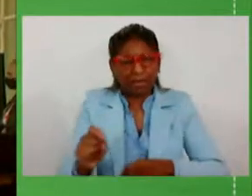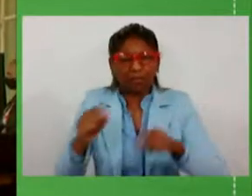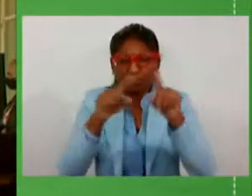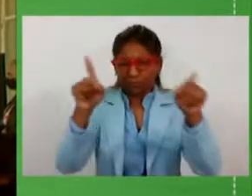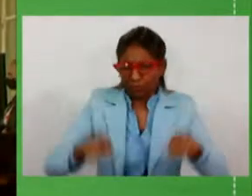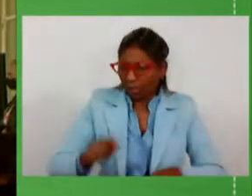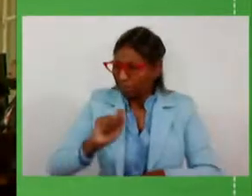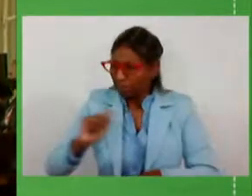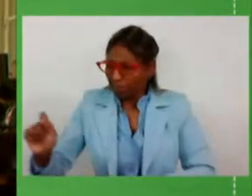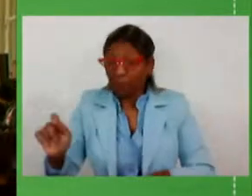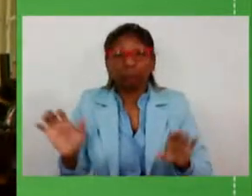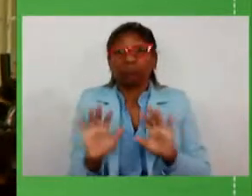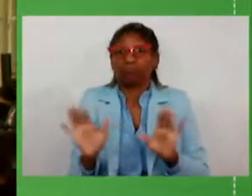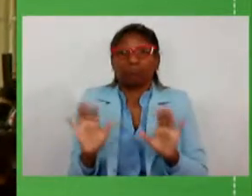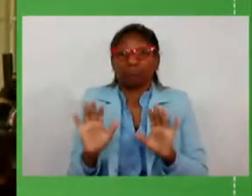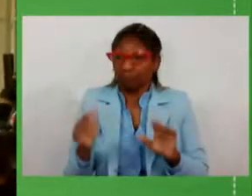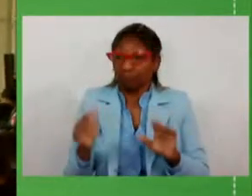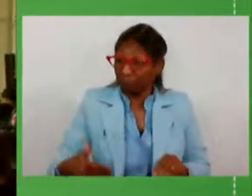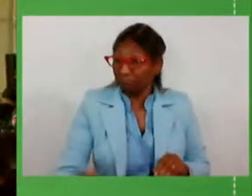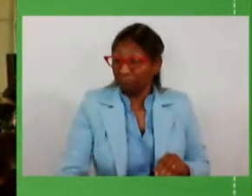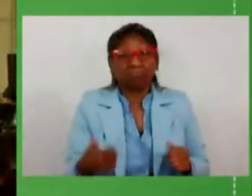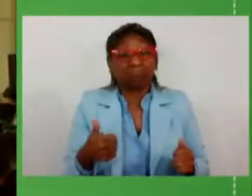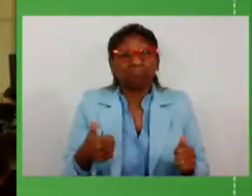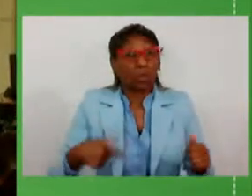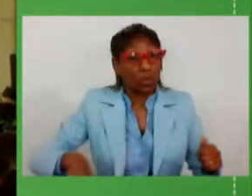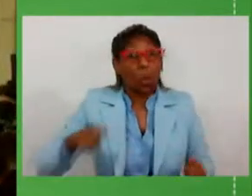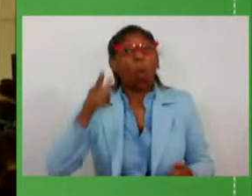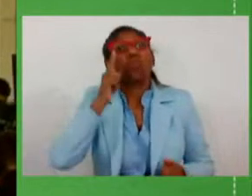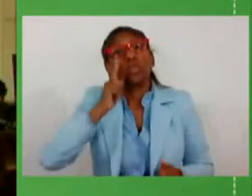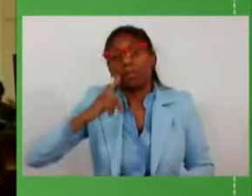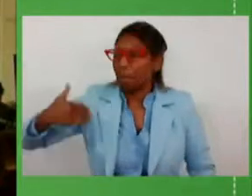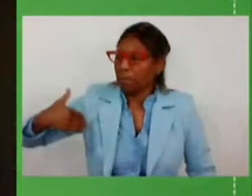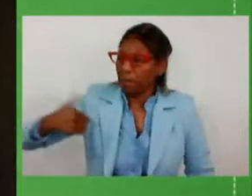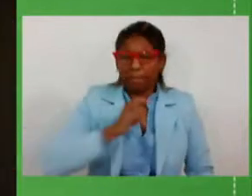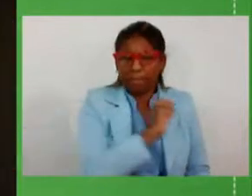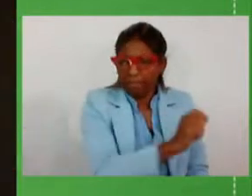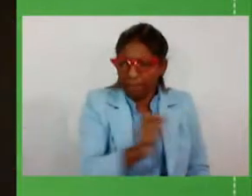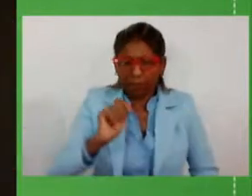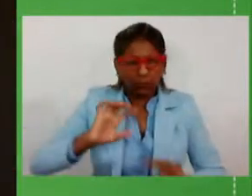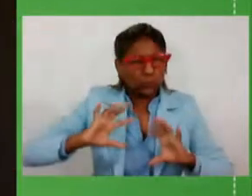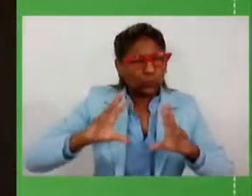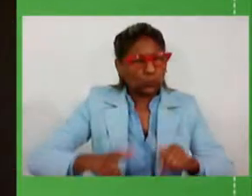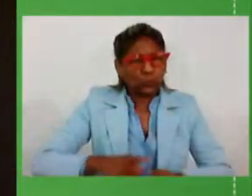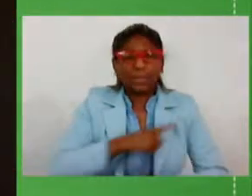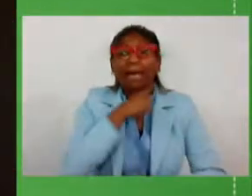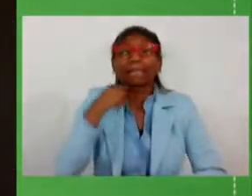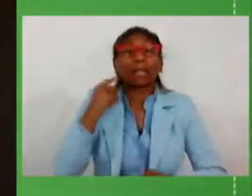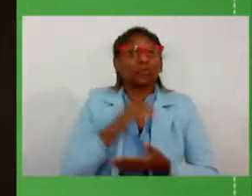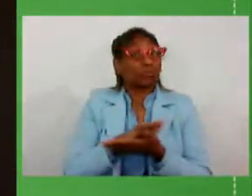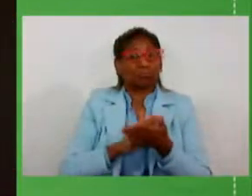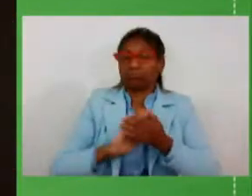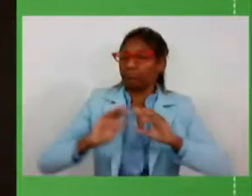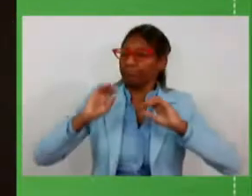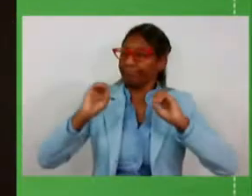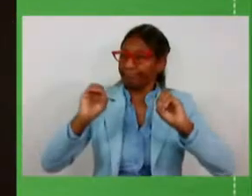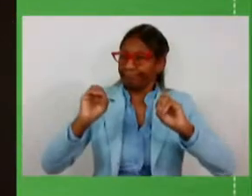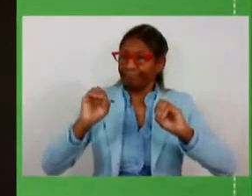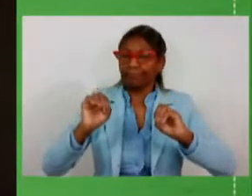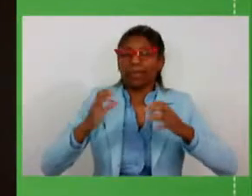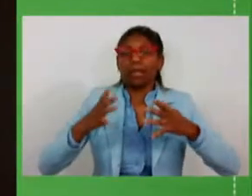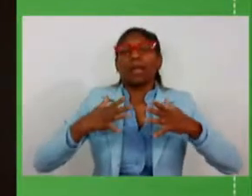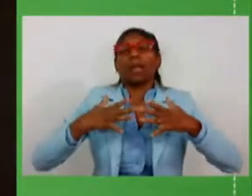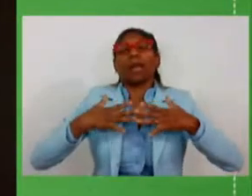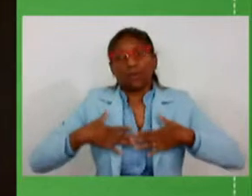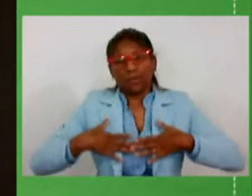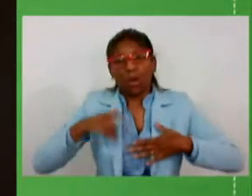públicos. Com estas contas em ordem, o Estado começa a ter mais fôlego, energia possível de